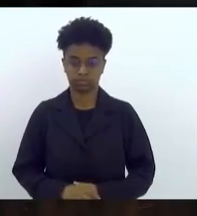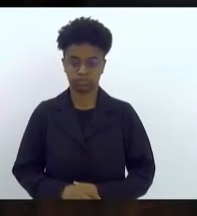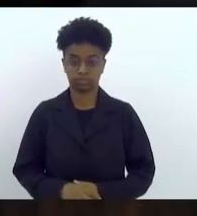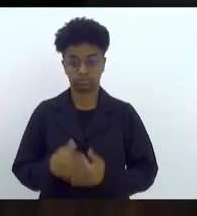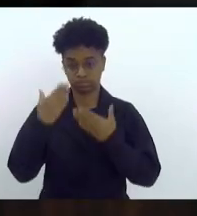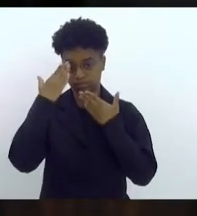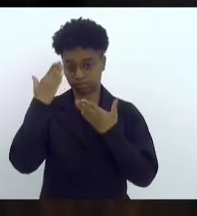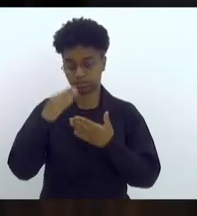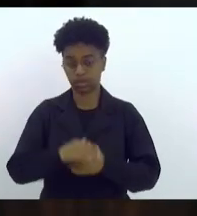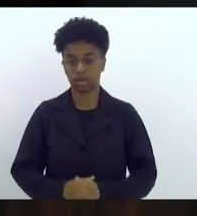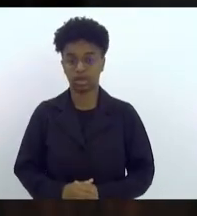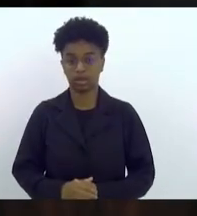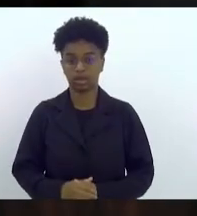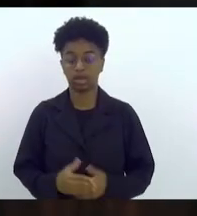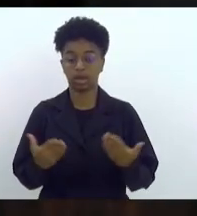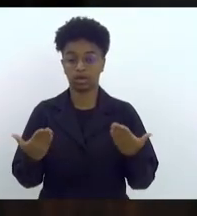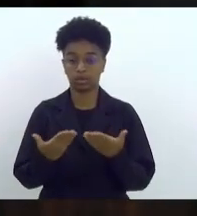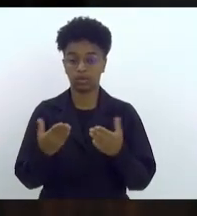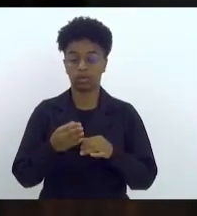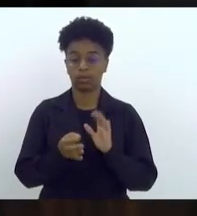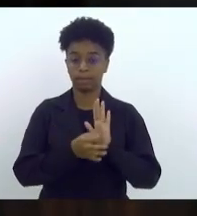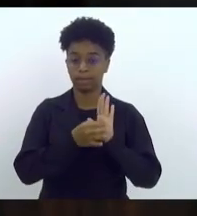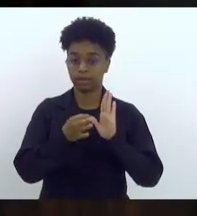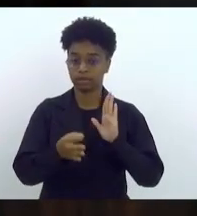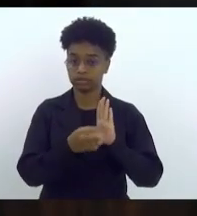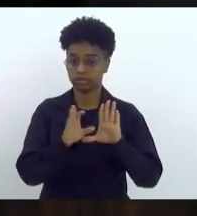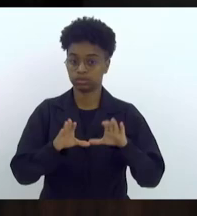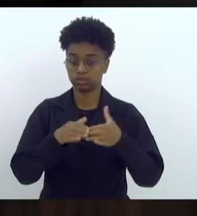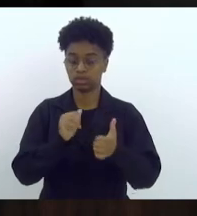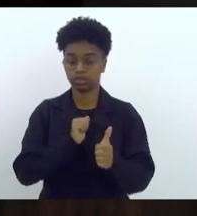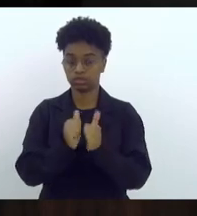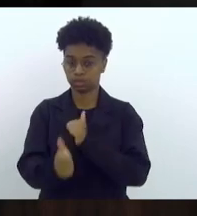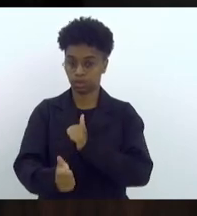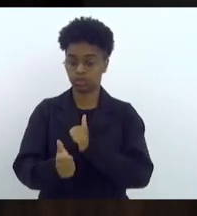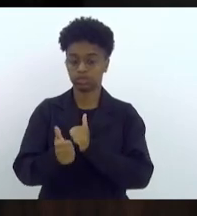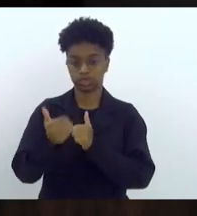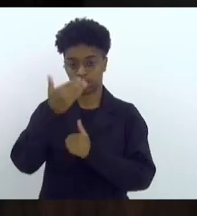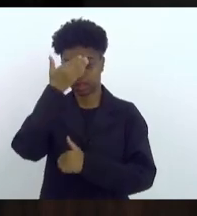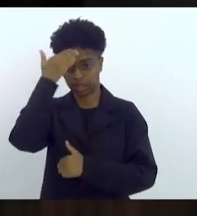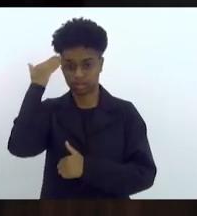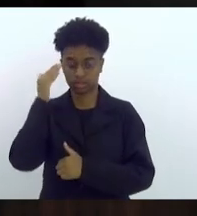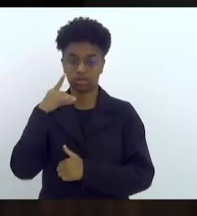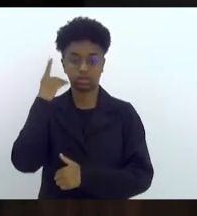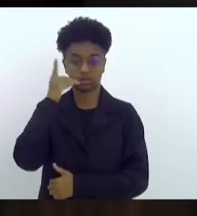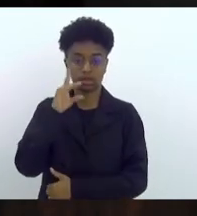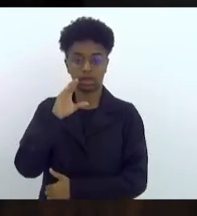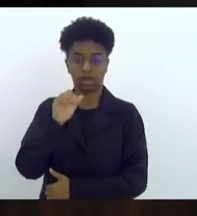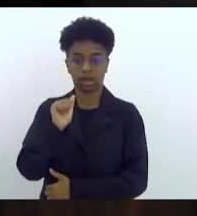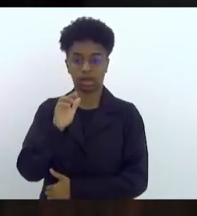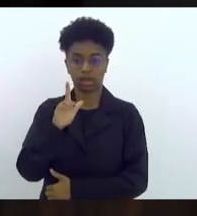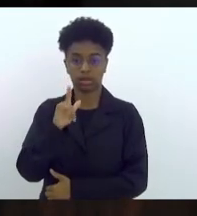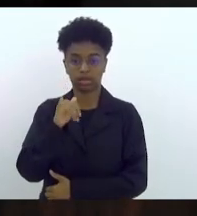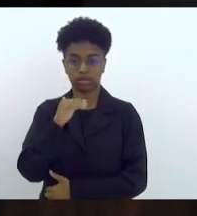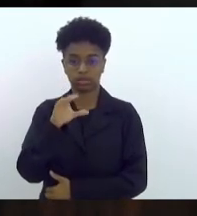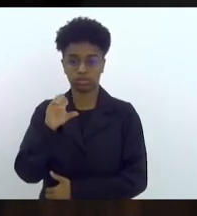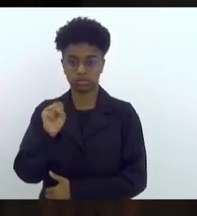doutor Deodalto. Deputado, para emitir e parecer pela Comissão de Esporte e Lazer, deputado Carlinhos, de BNH.